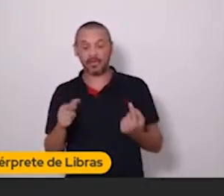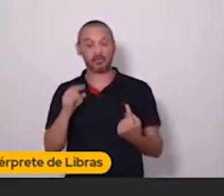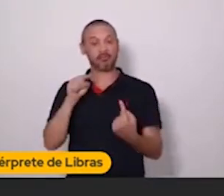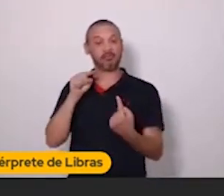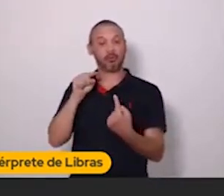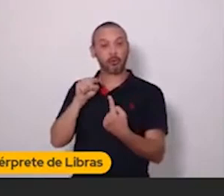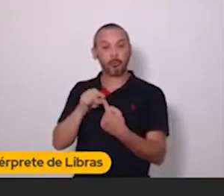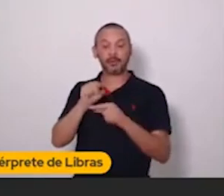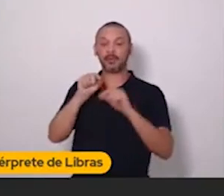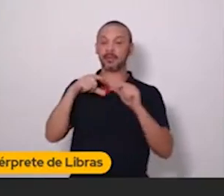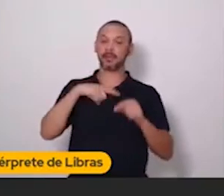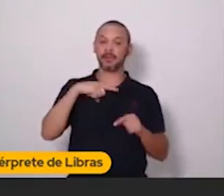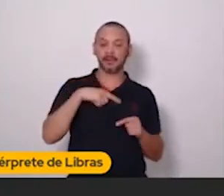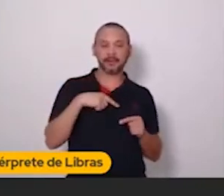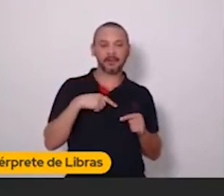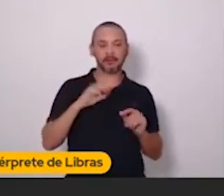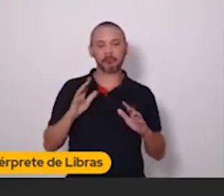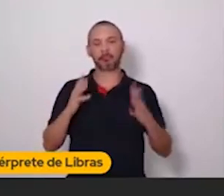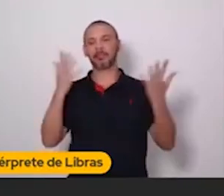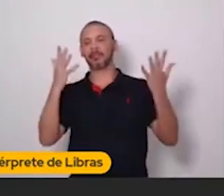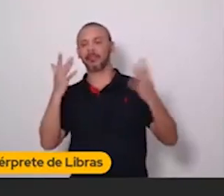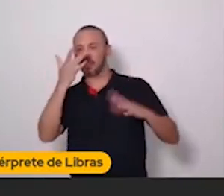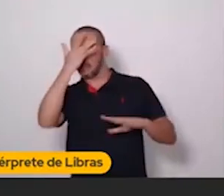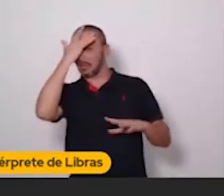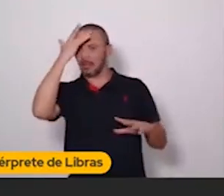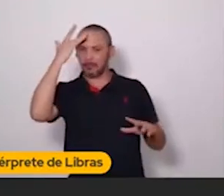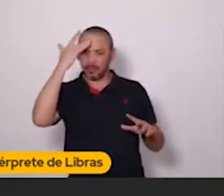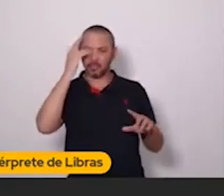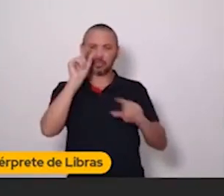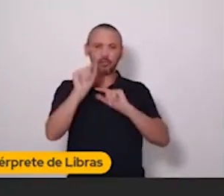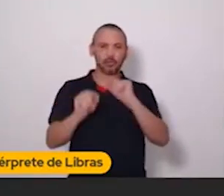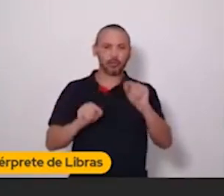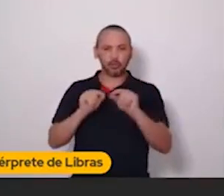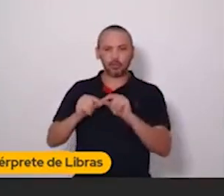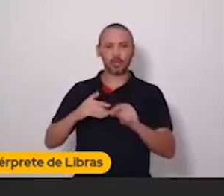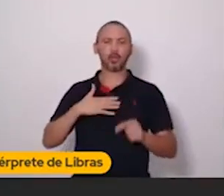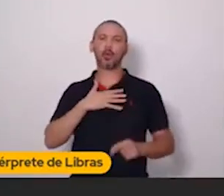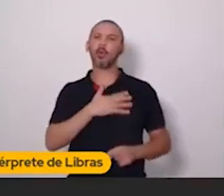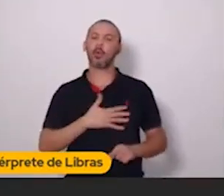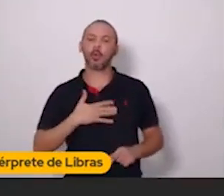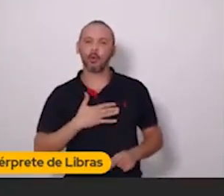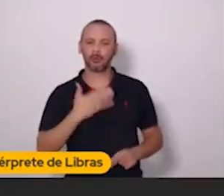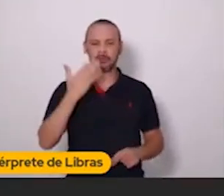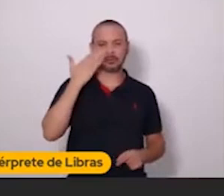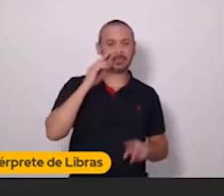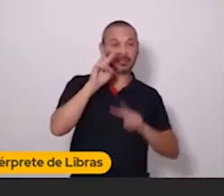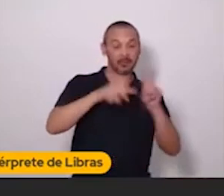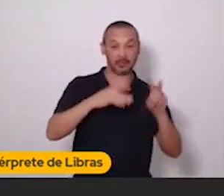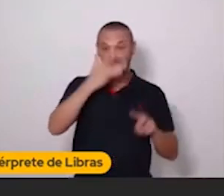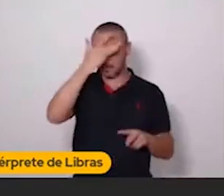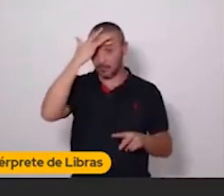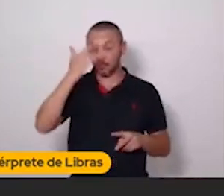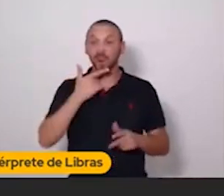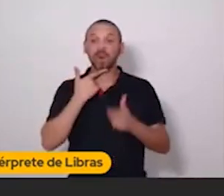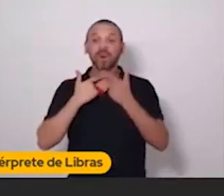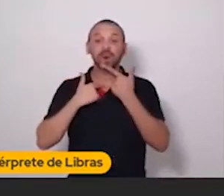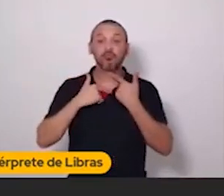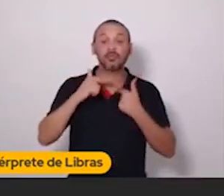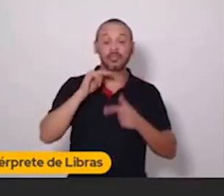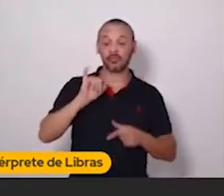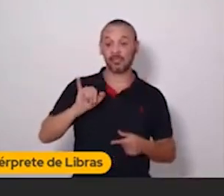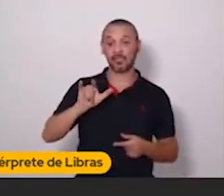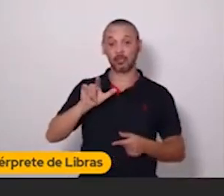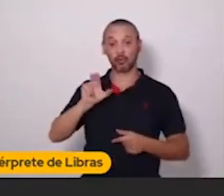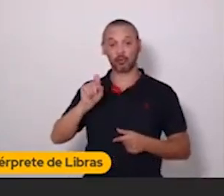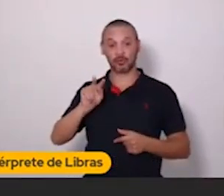super descolada. Onde é tudo colorido, sabe? Eu vou querer que quem consuma da Ilustrale. Tenha